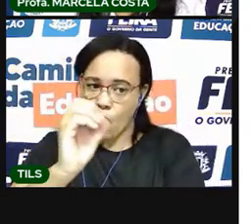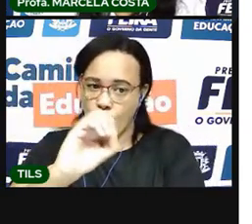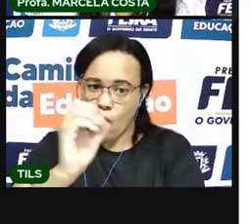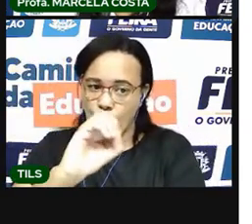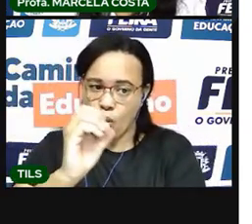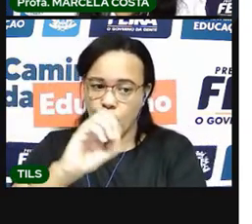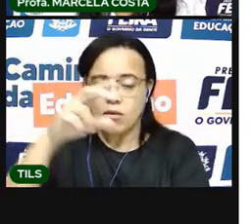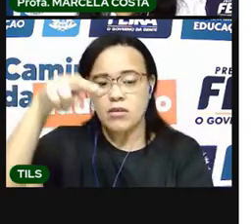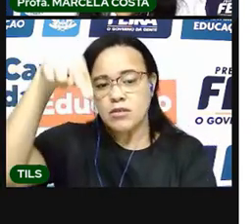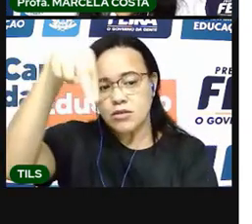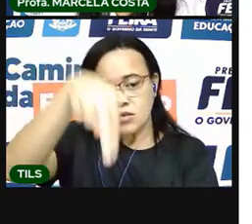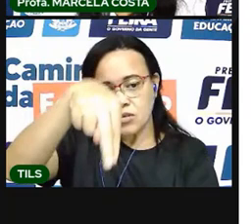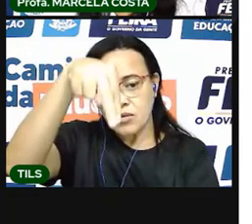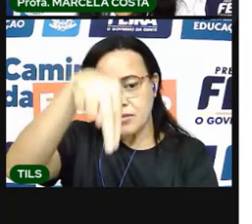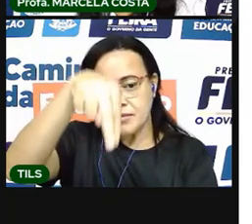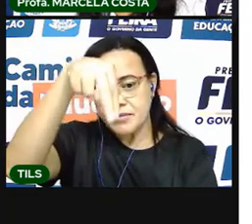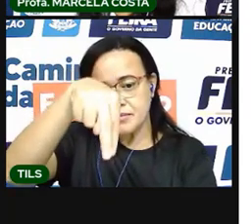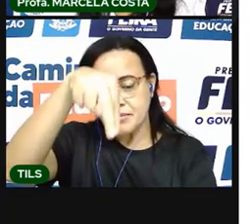Novembro.